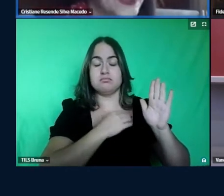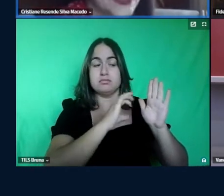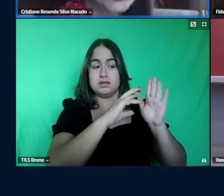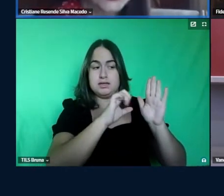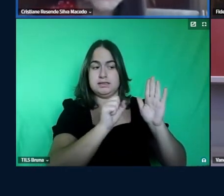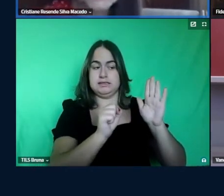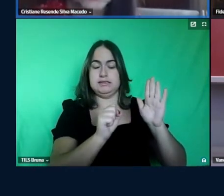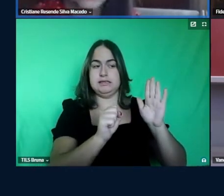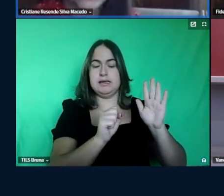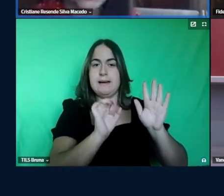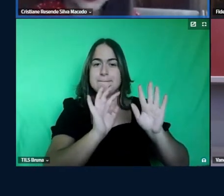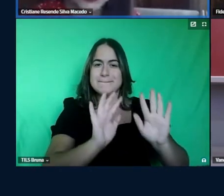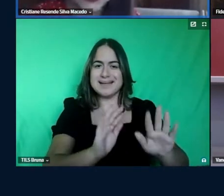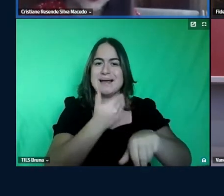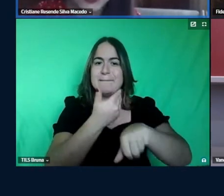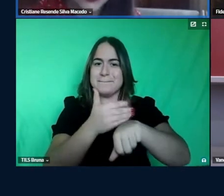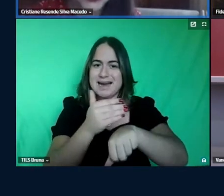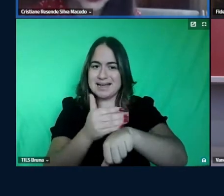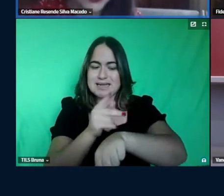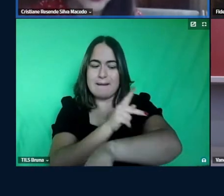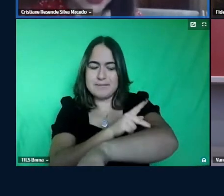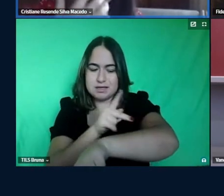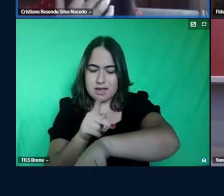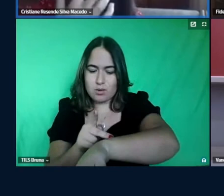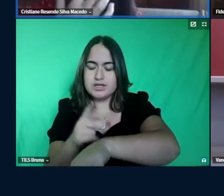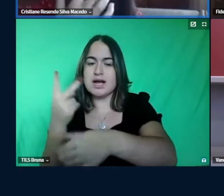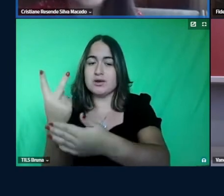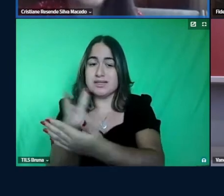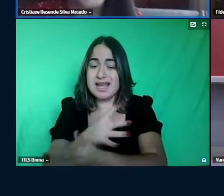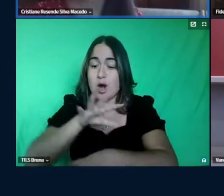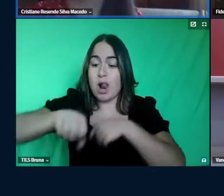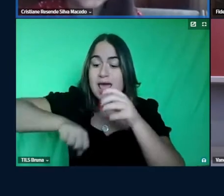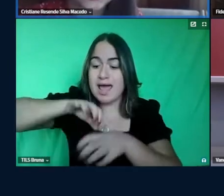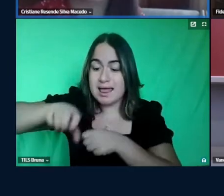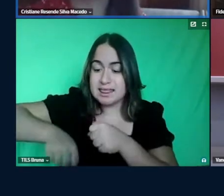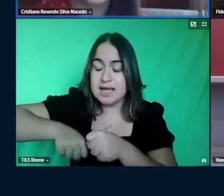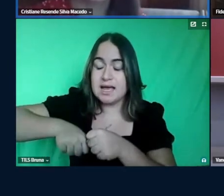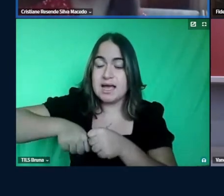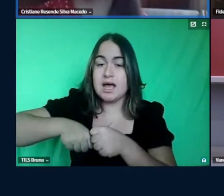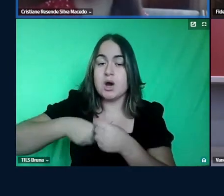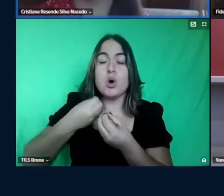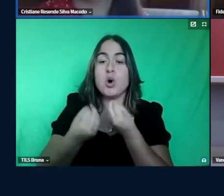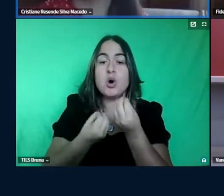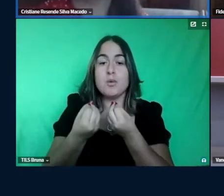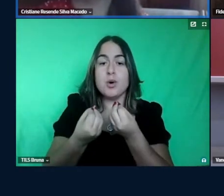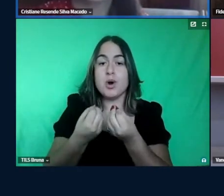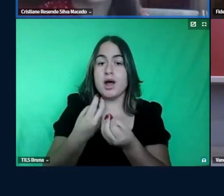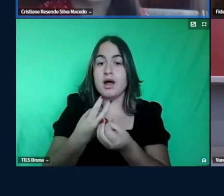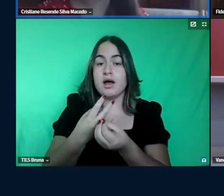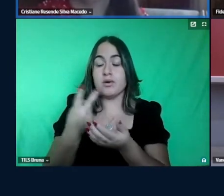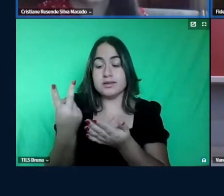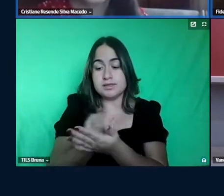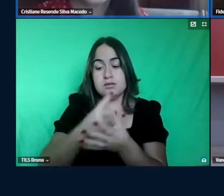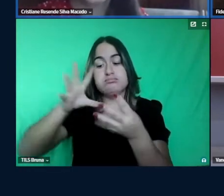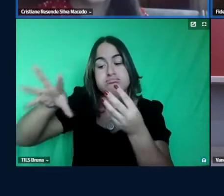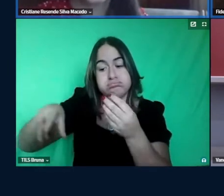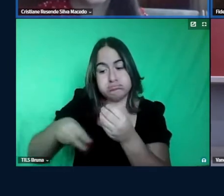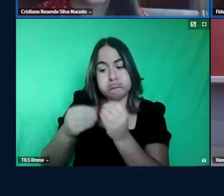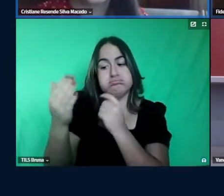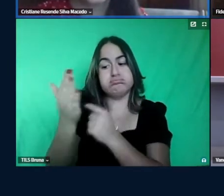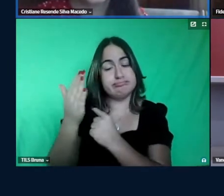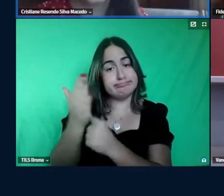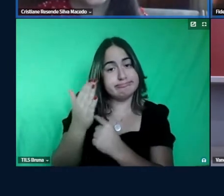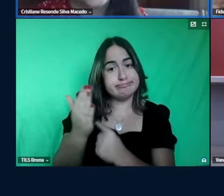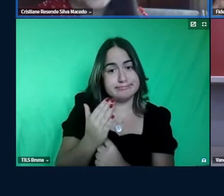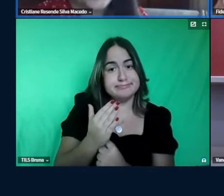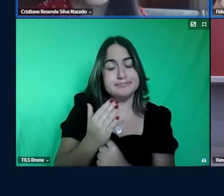prática pedagógica a coleta de dados em si ela se deu de forma muito colaborativa eu